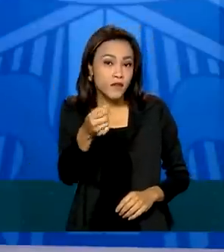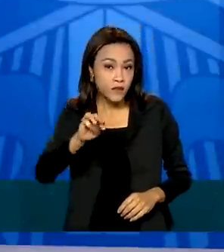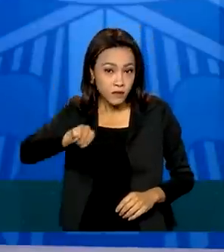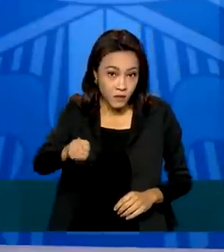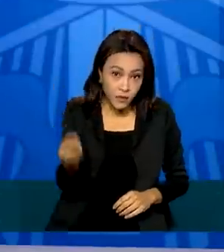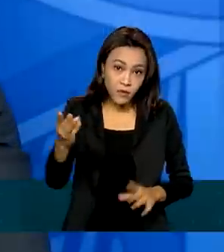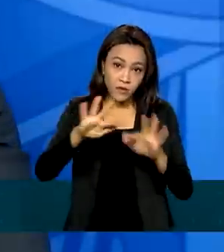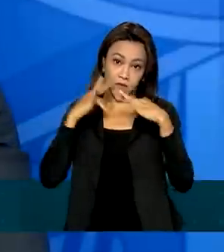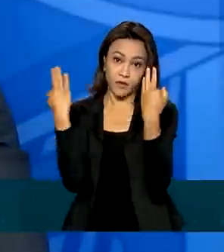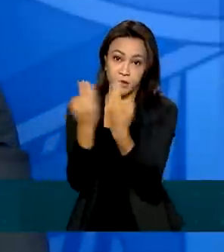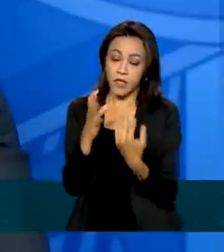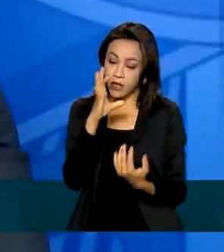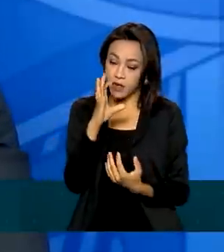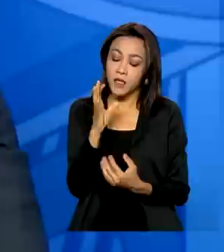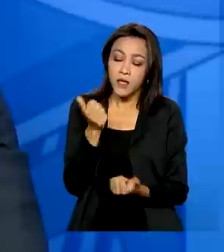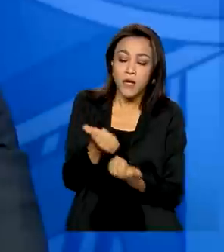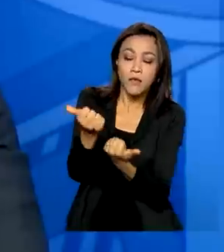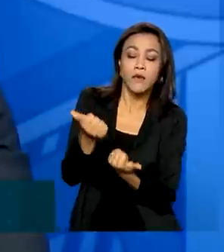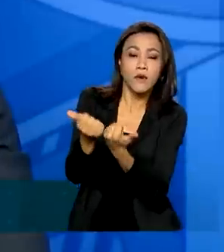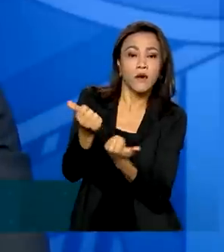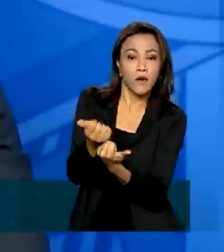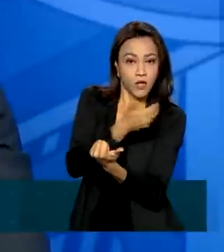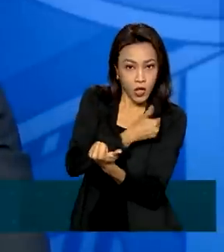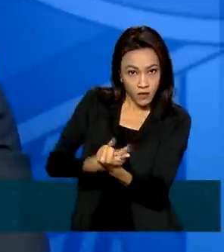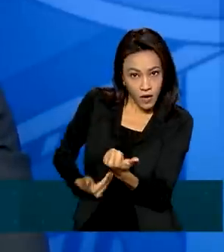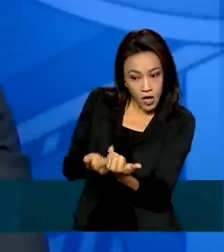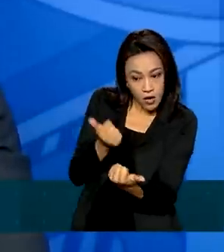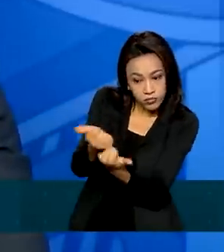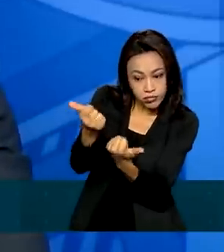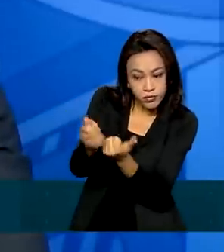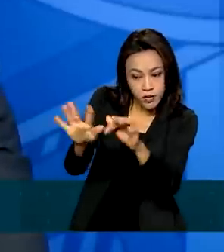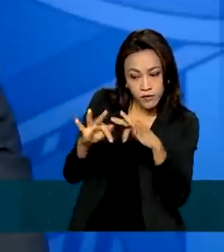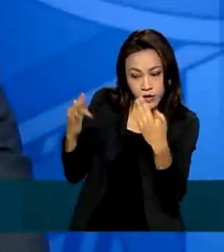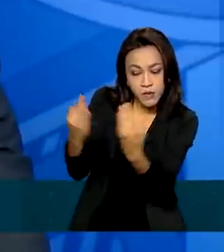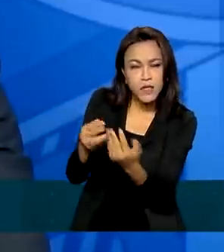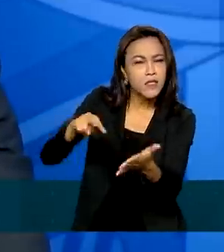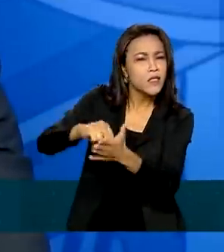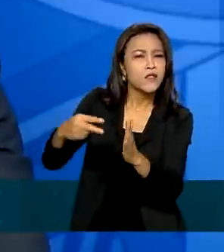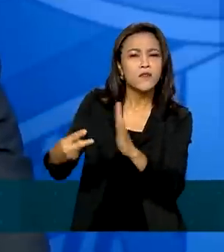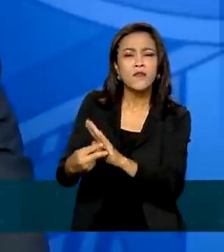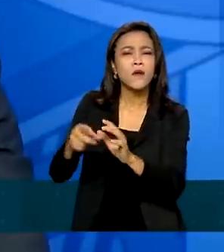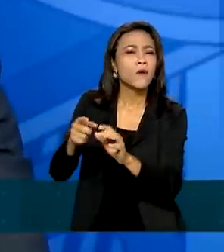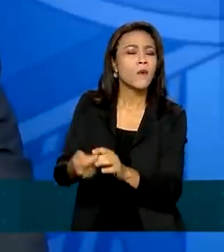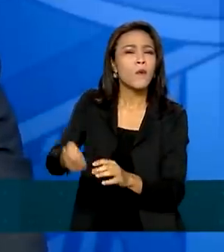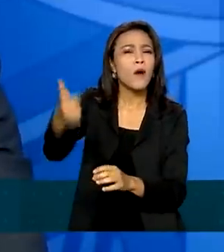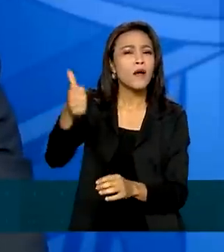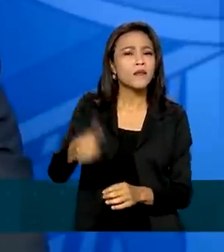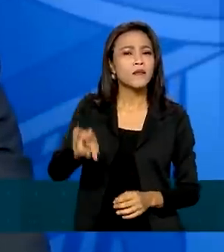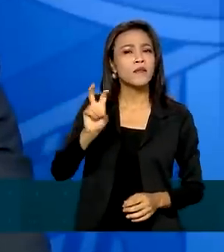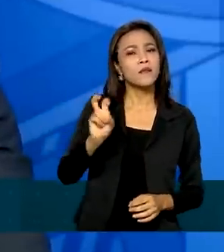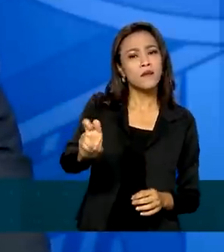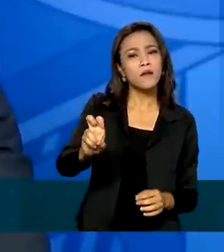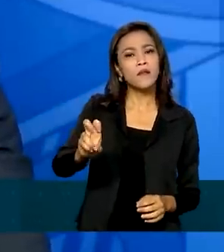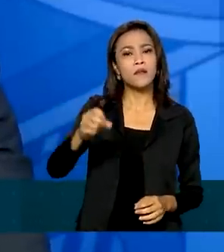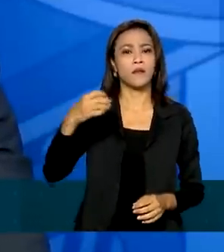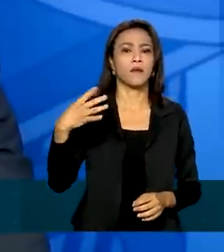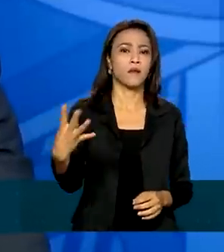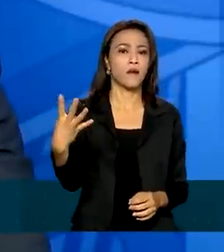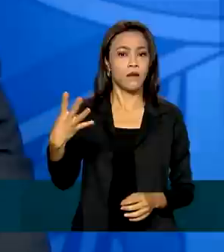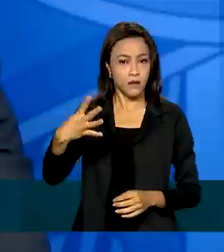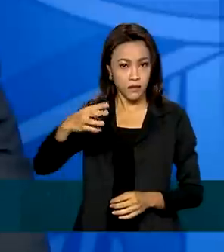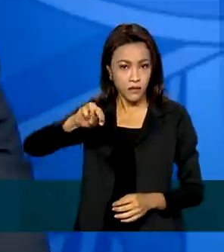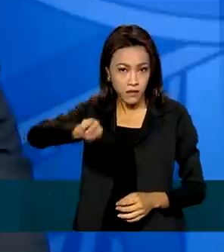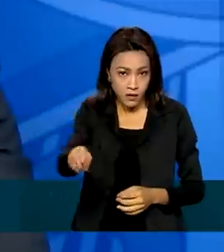assistidas. Isso significa mais de 53, quase 54 milhões de